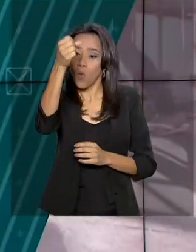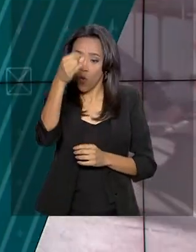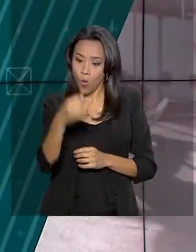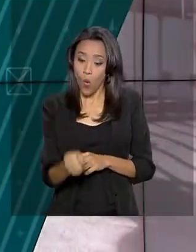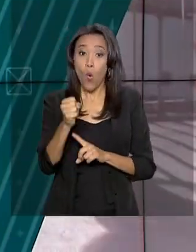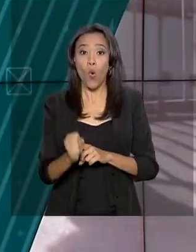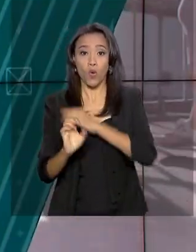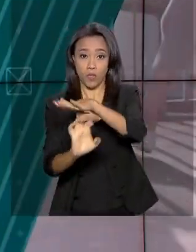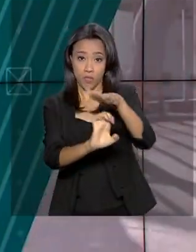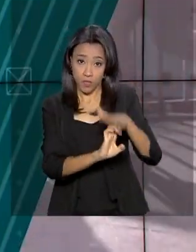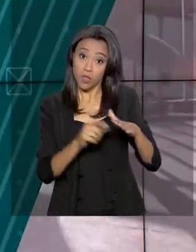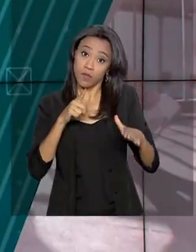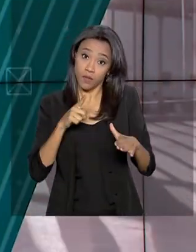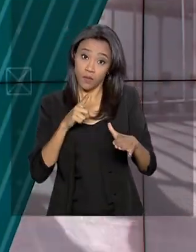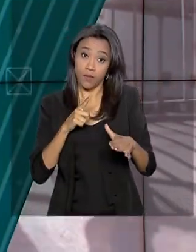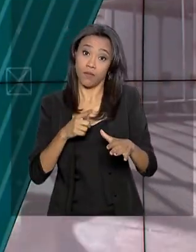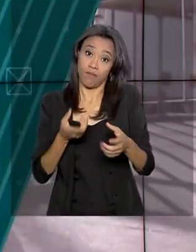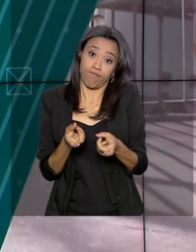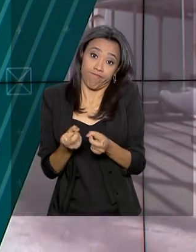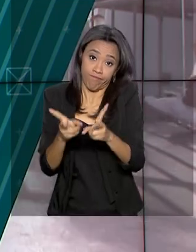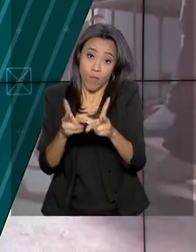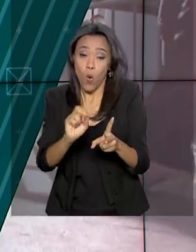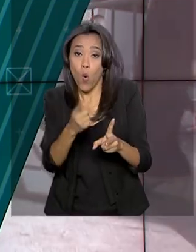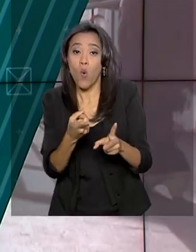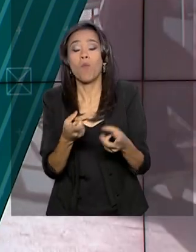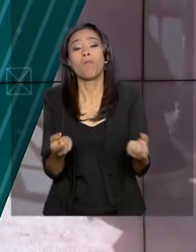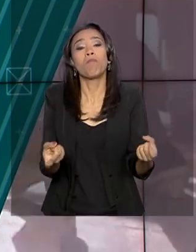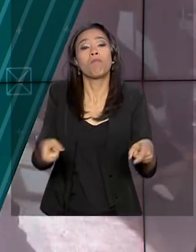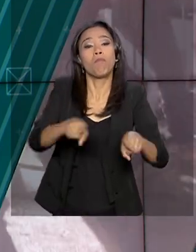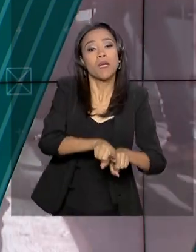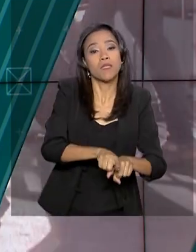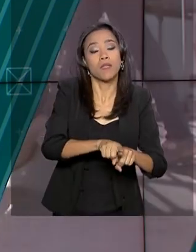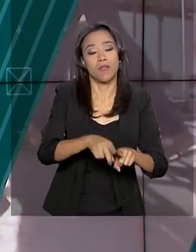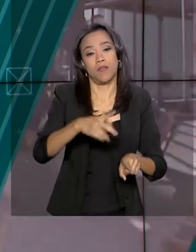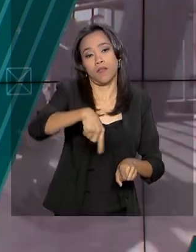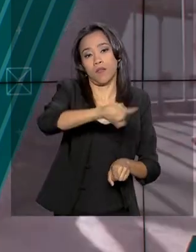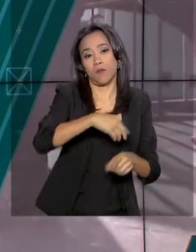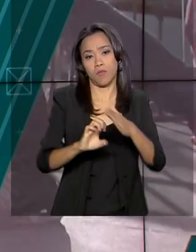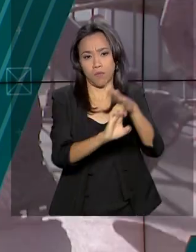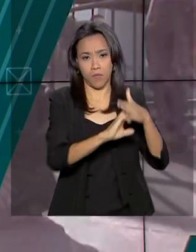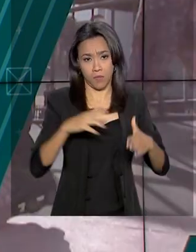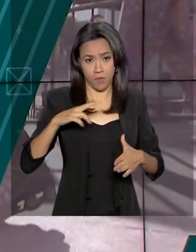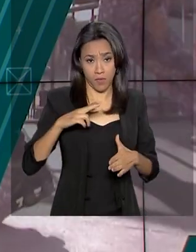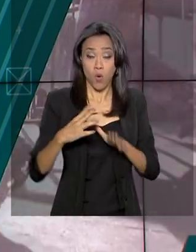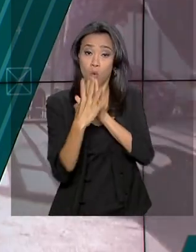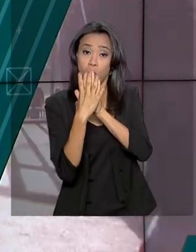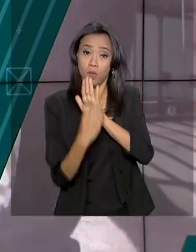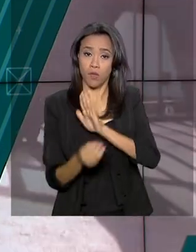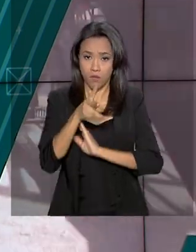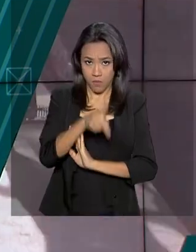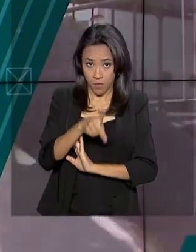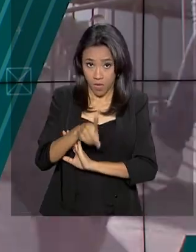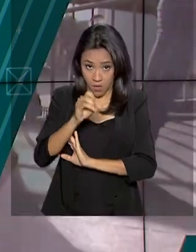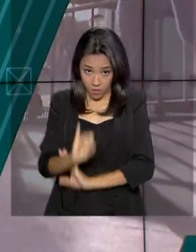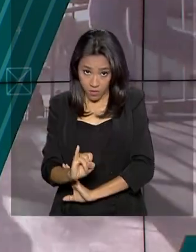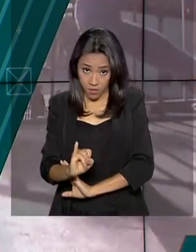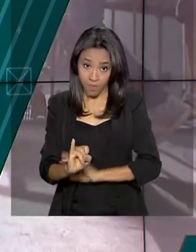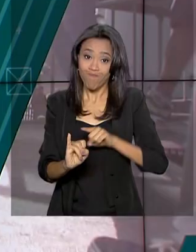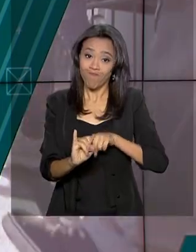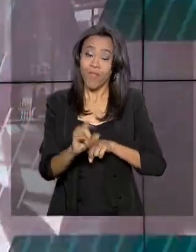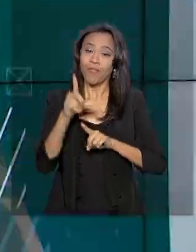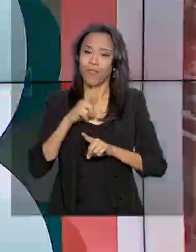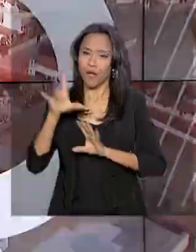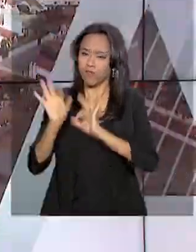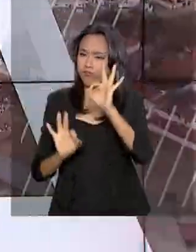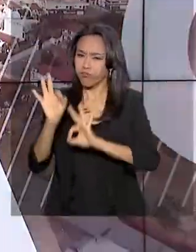firmem parcerias com a iniciativa privada. De acordo com o conselho do PPI, o Programa de Parcerias de Investimentos da Casa Civil, estão